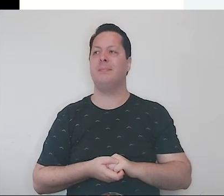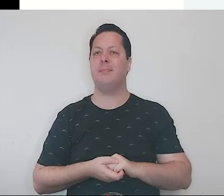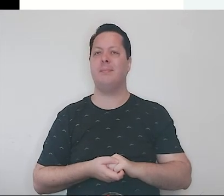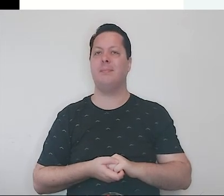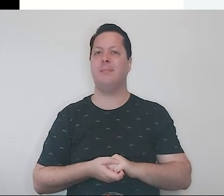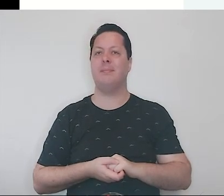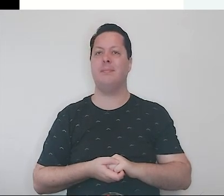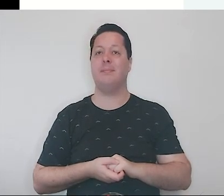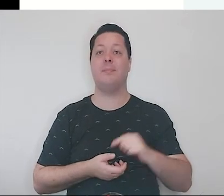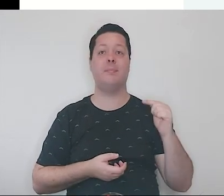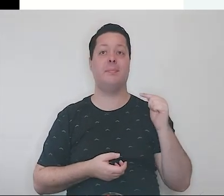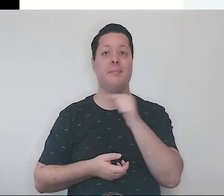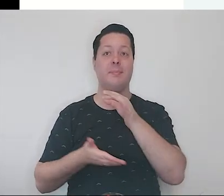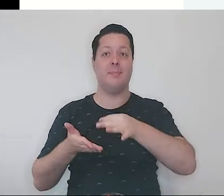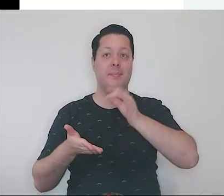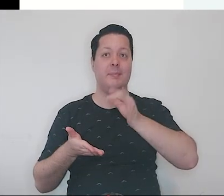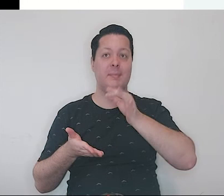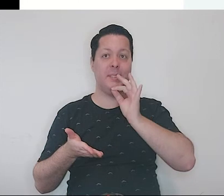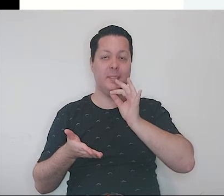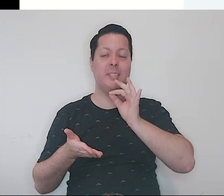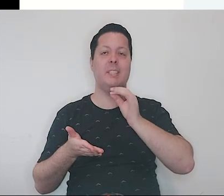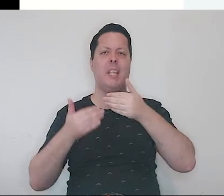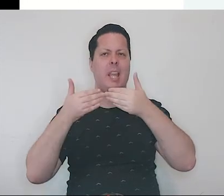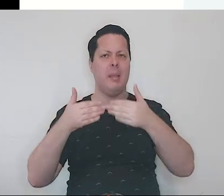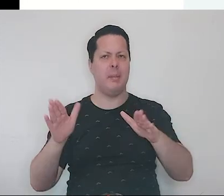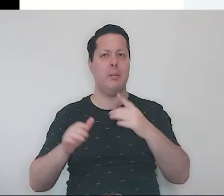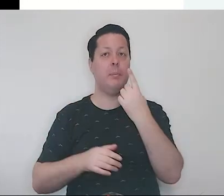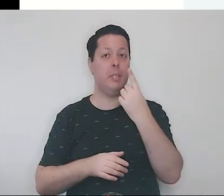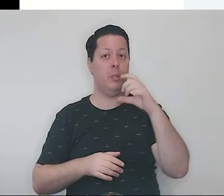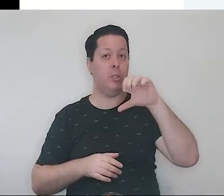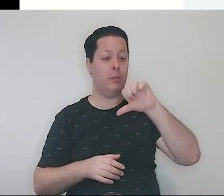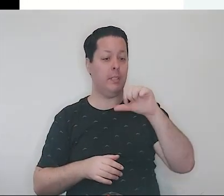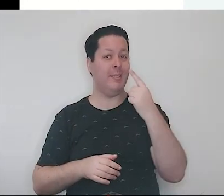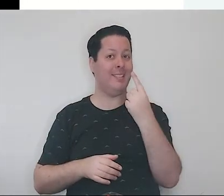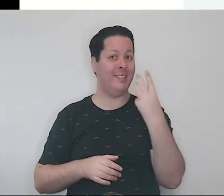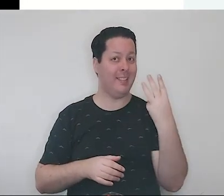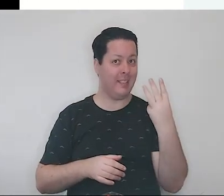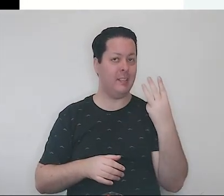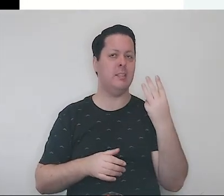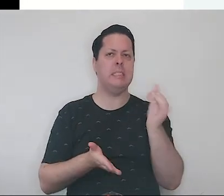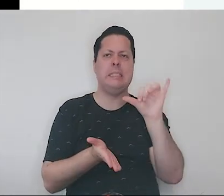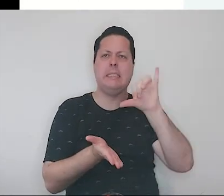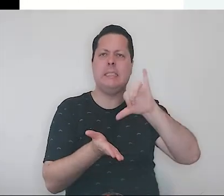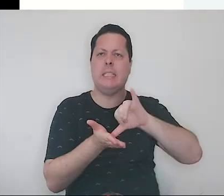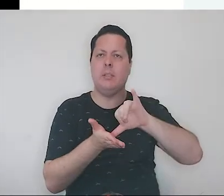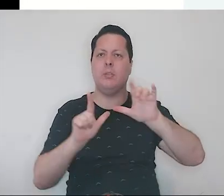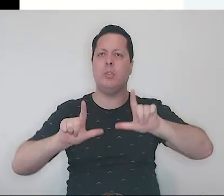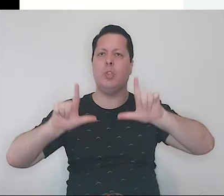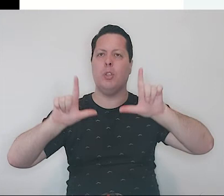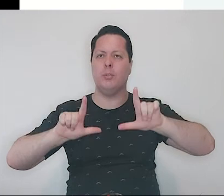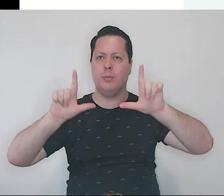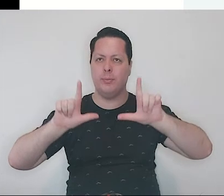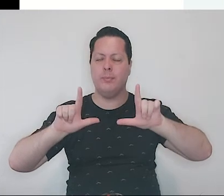E essa cafeteria, que abriu em 1913, no centro de Tóquio,